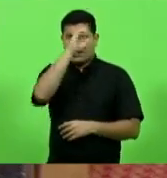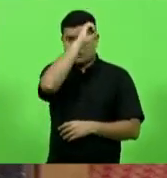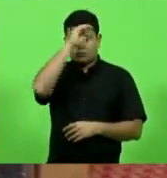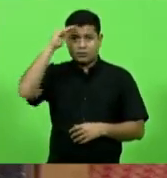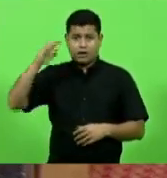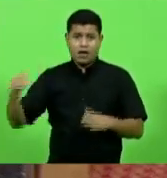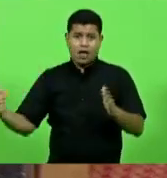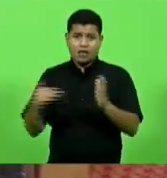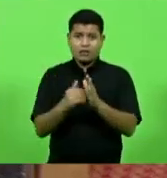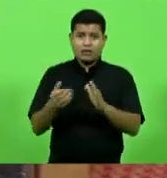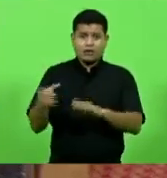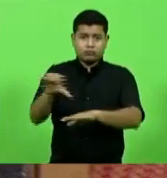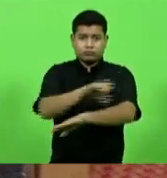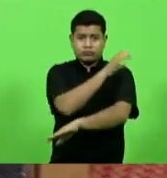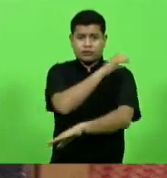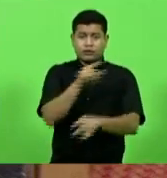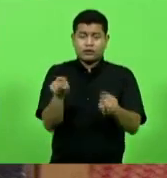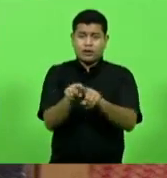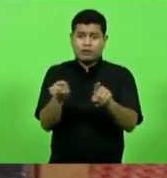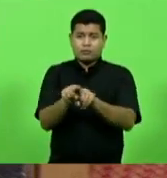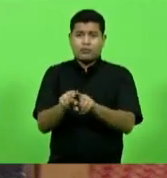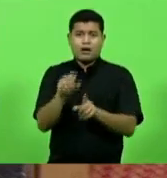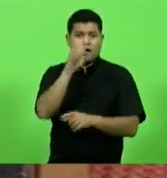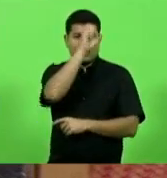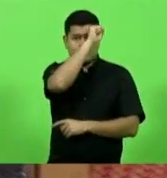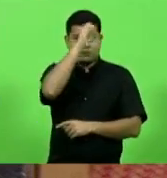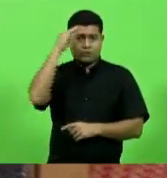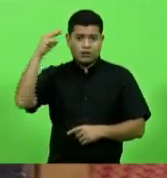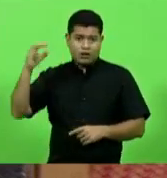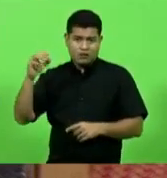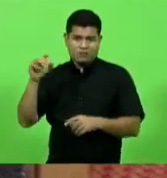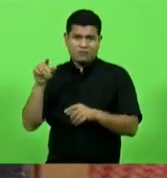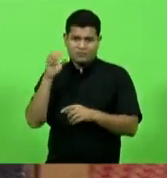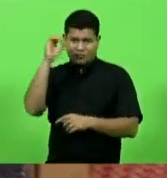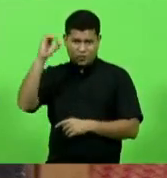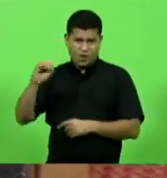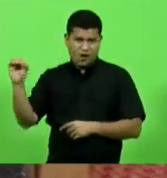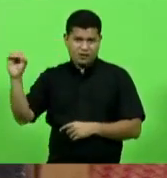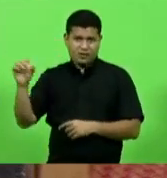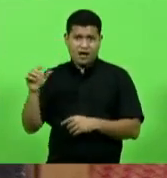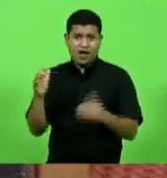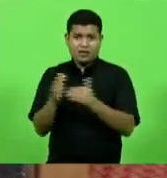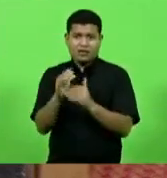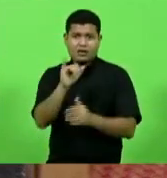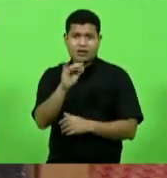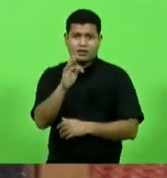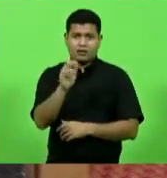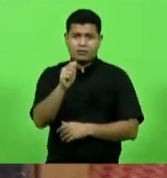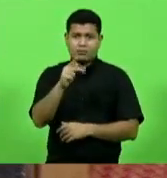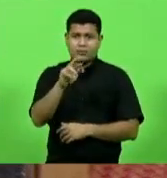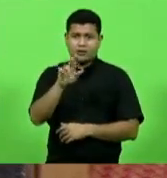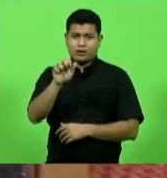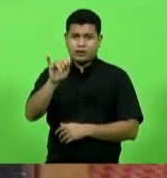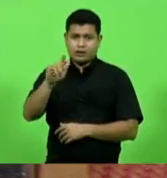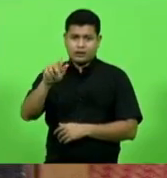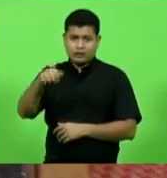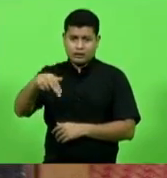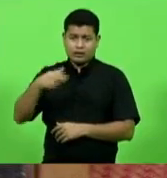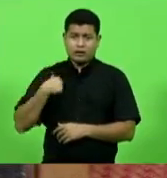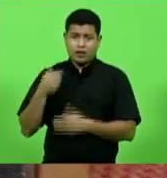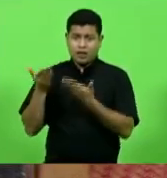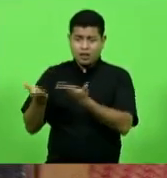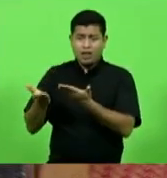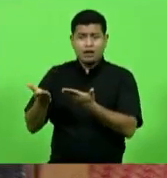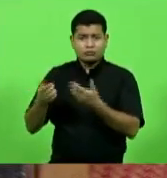Serqueira e São Miguel do Oeste Tapiranga mas nós estamos cobrando só a primeira parte que é sargento Lima